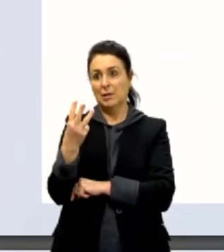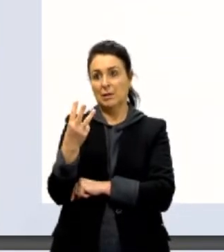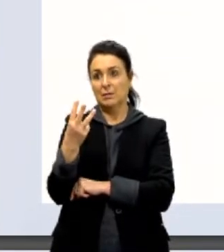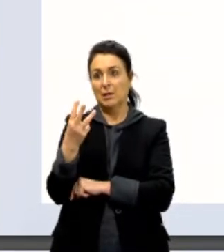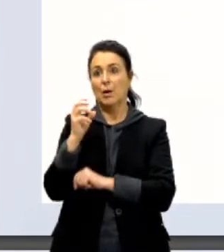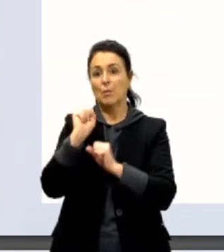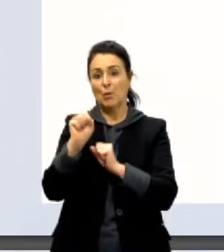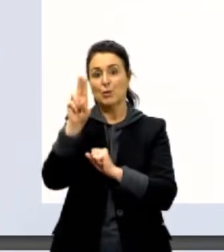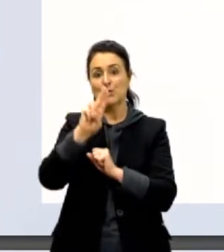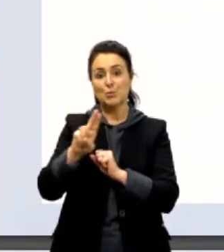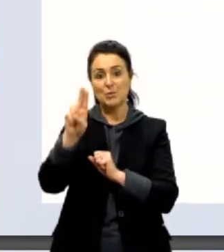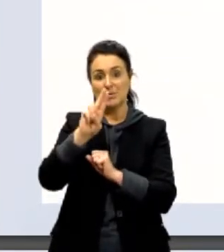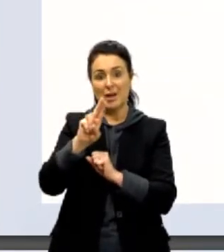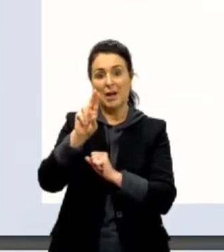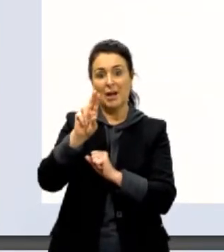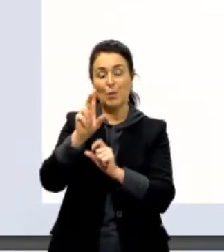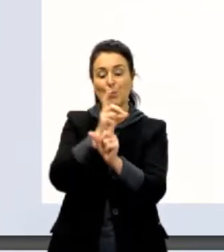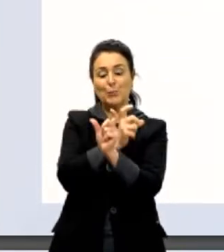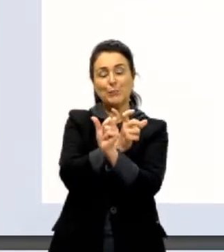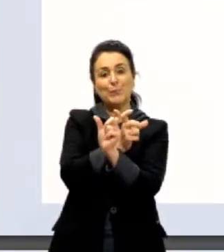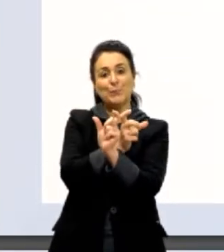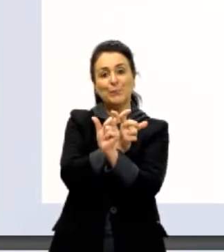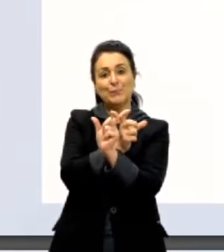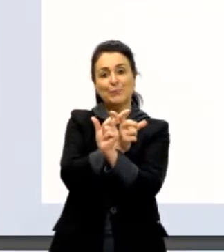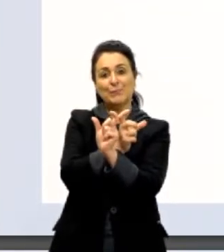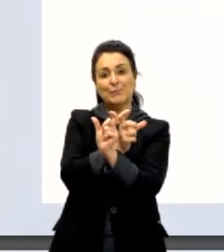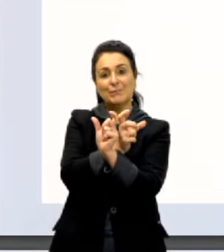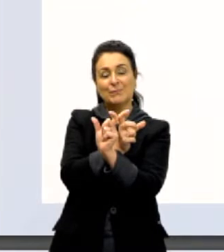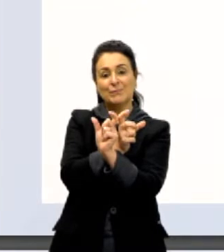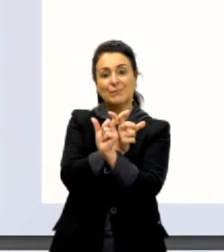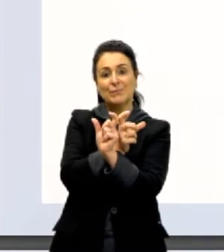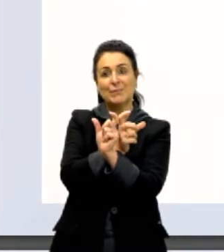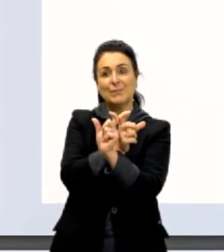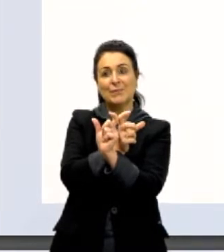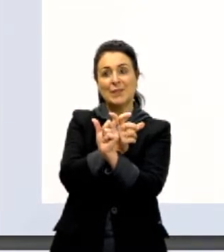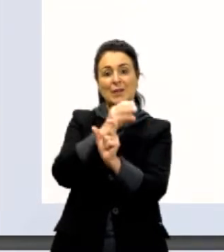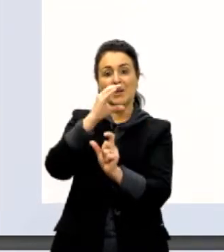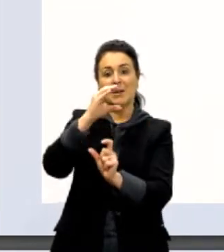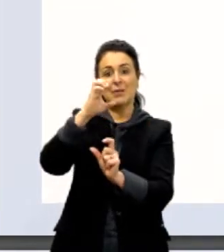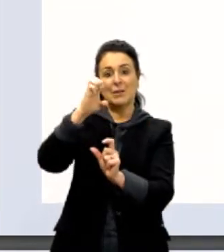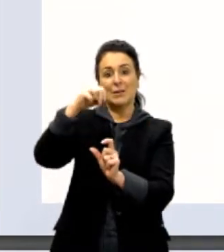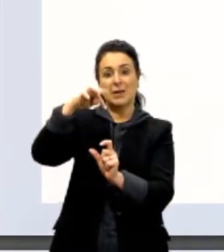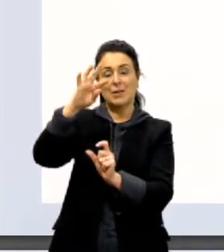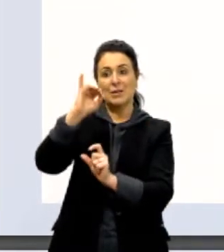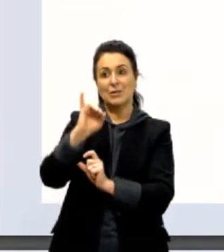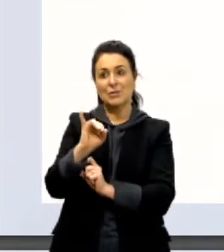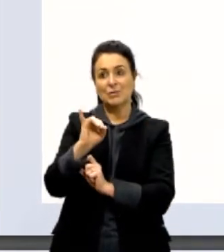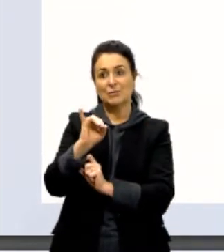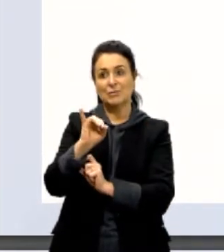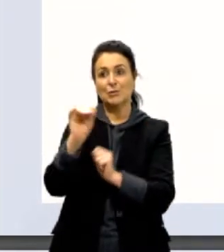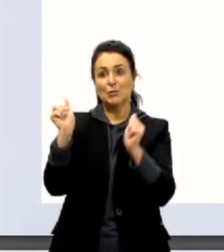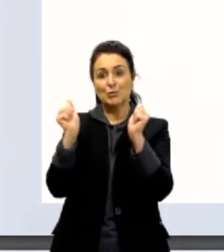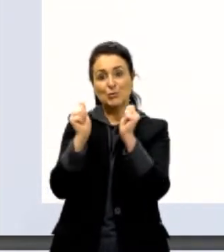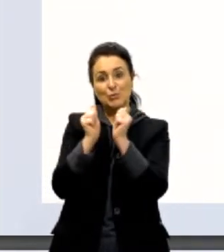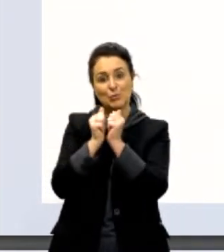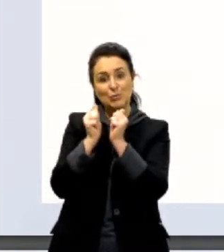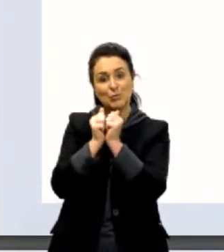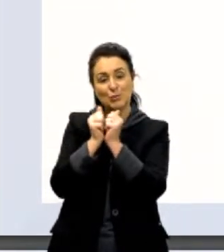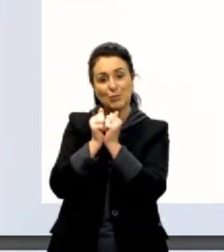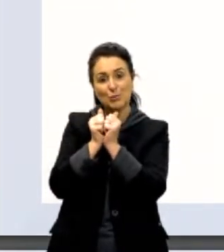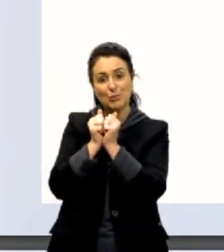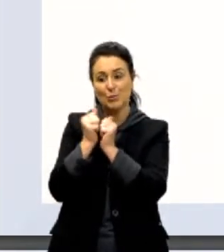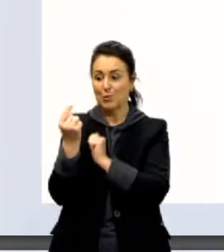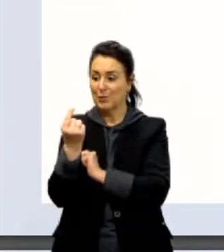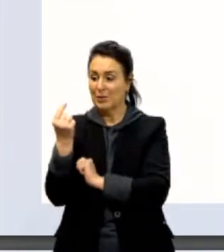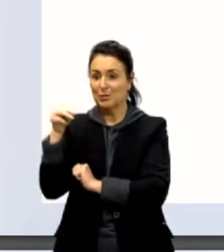utilizando o prefixo. Olha ali, o prefixo sente associado à unidade metro. Isso é o centímetro.